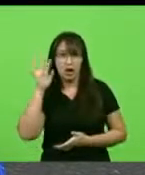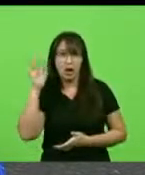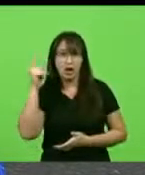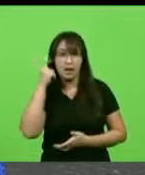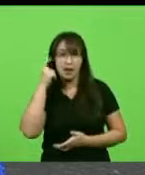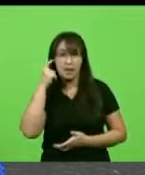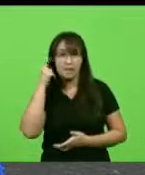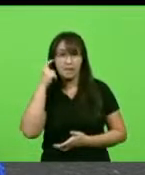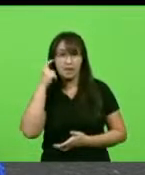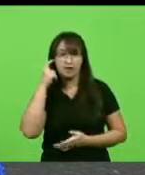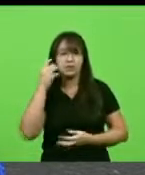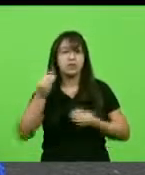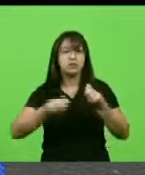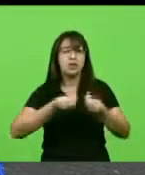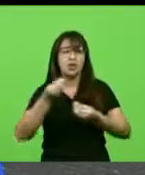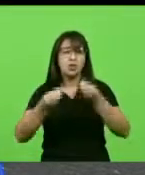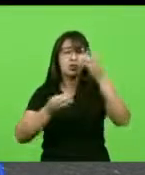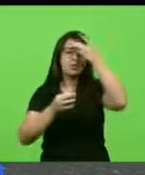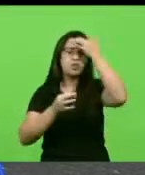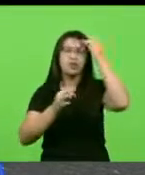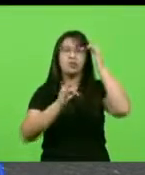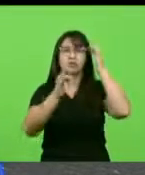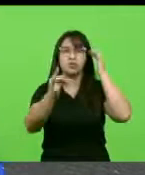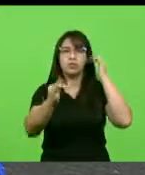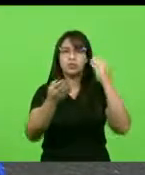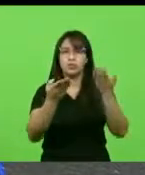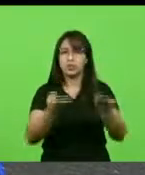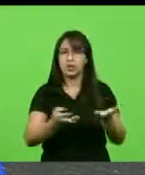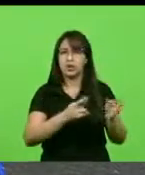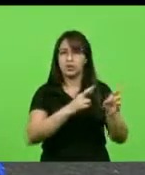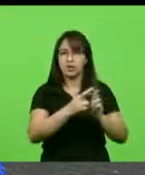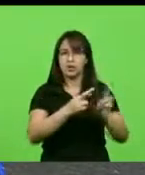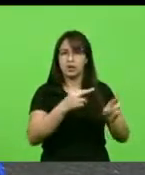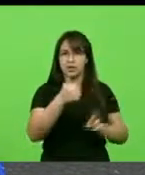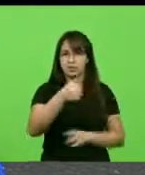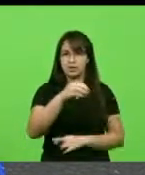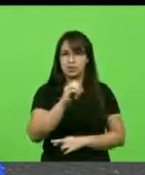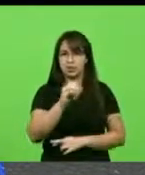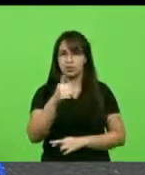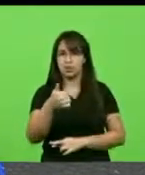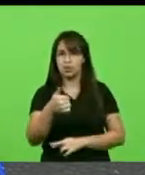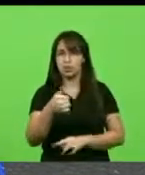como estará a BR-101, especialmente